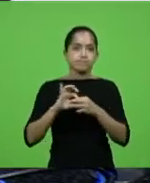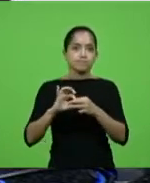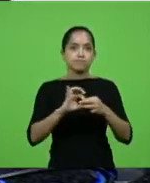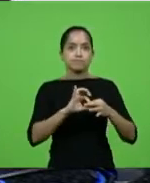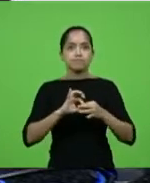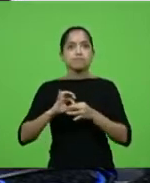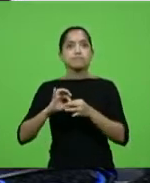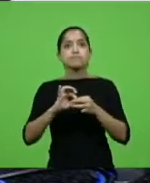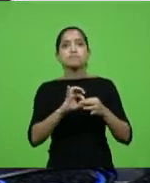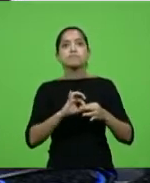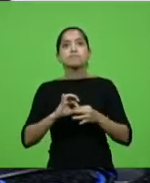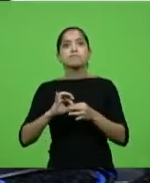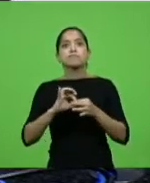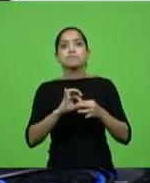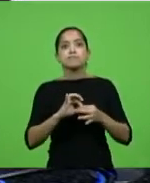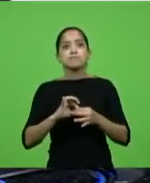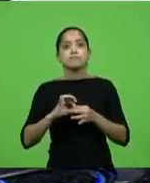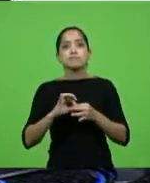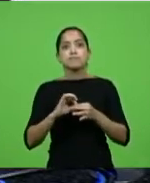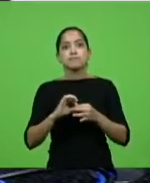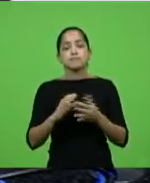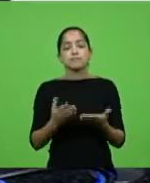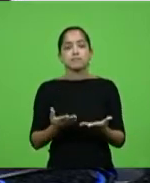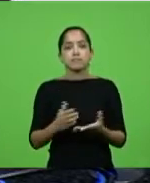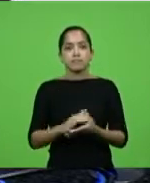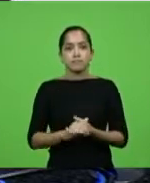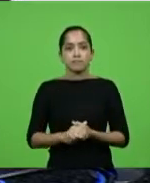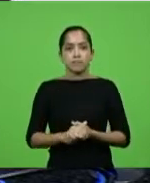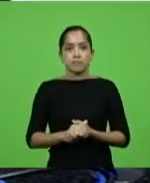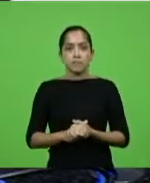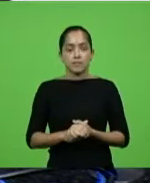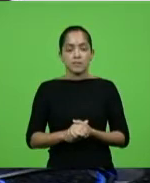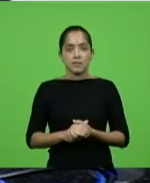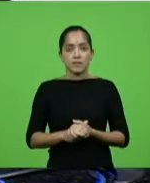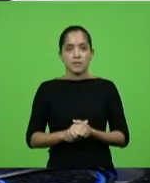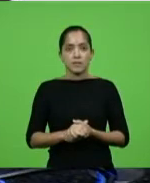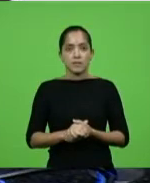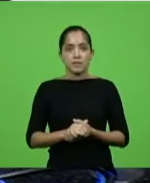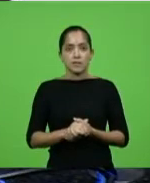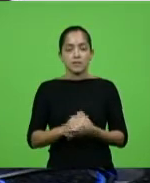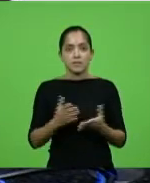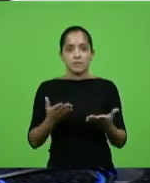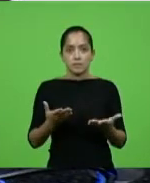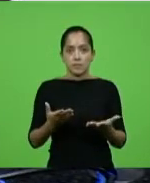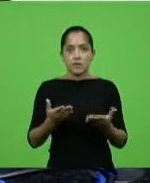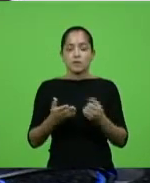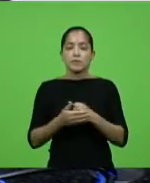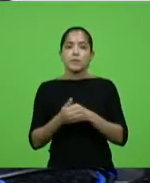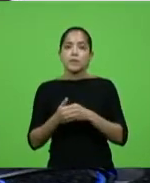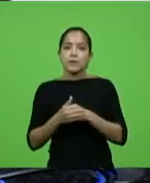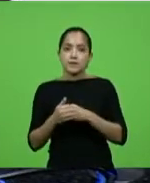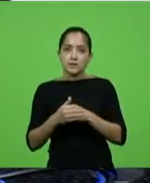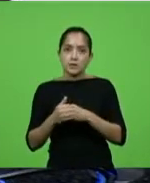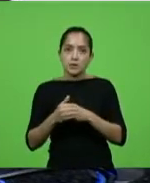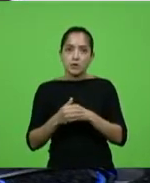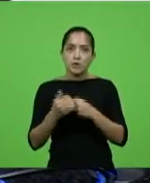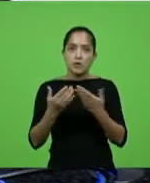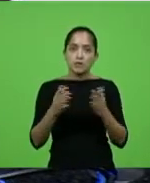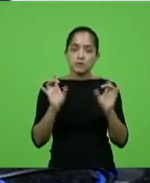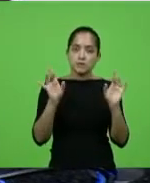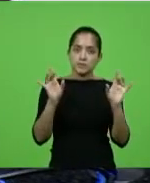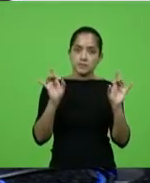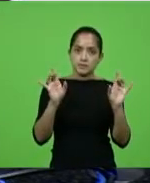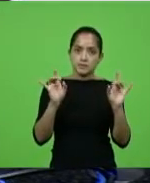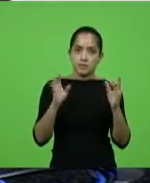logo sair dessa. E eu não poderia deixar, de uma forma muito carinhosa, muito especial,